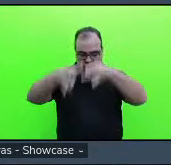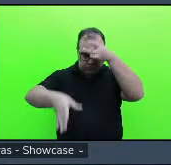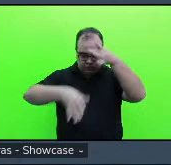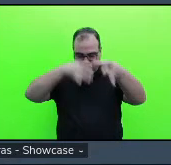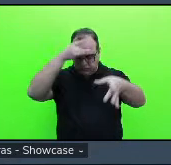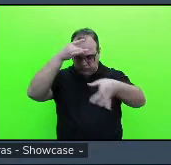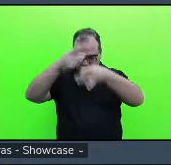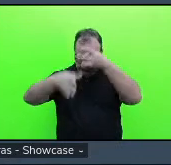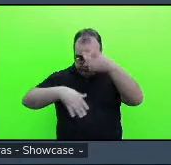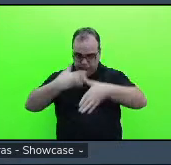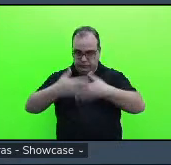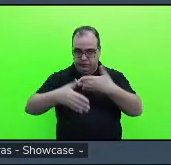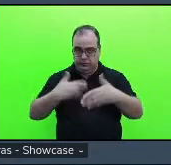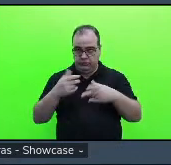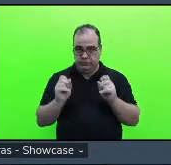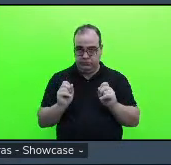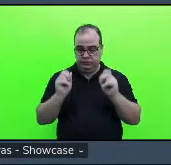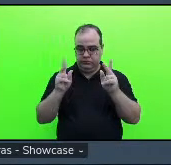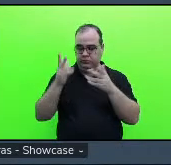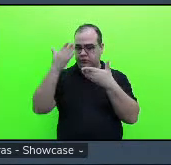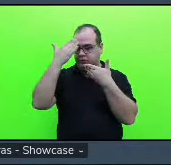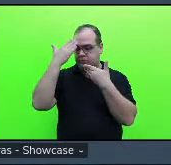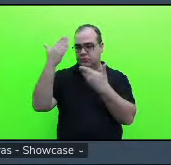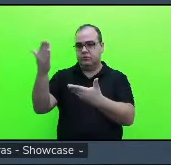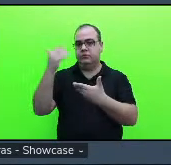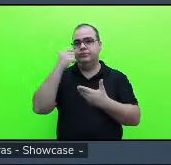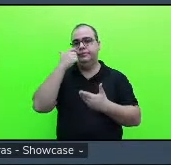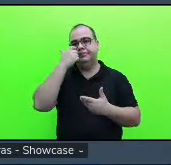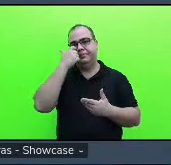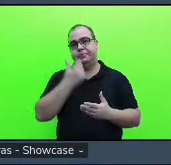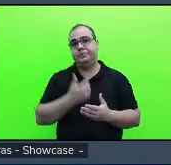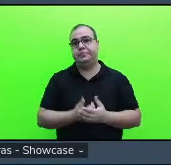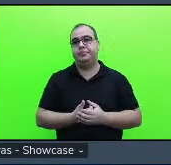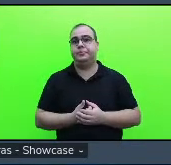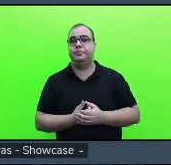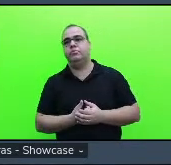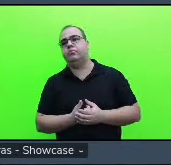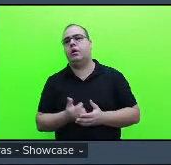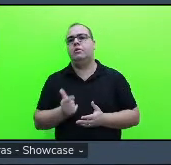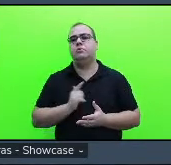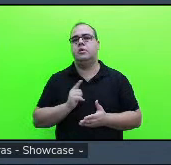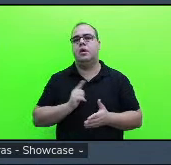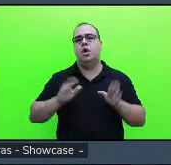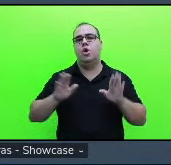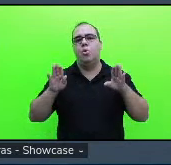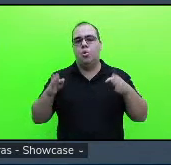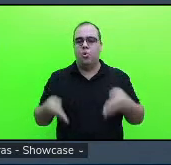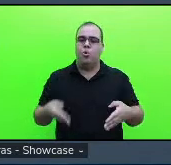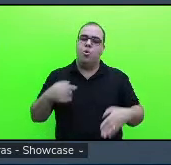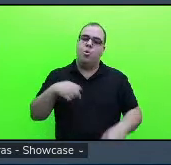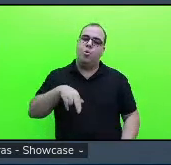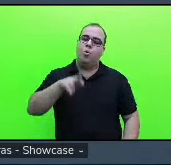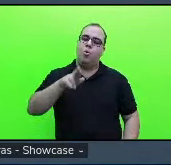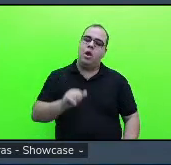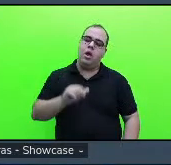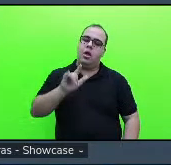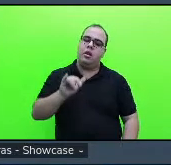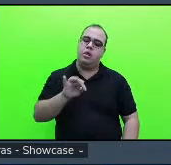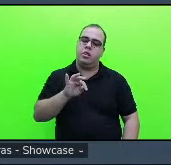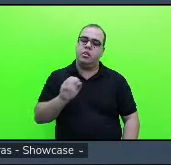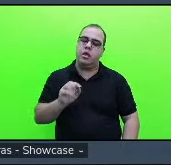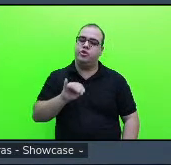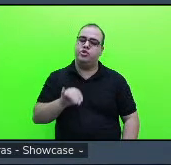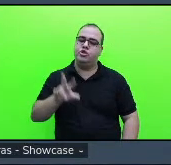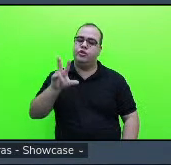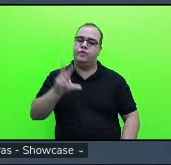tá joia Xeram queria entender isso mesmo mas ela tem um cunho mais qualitativo né e foi por meio de